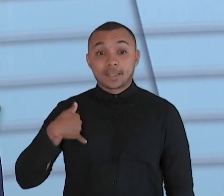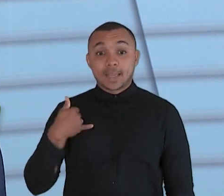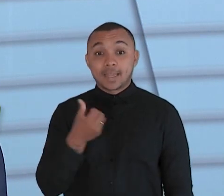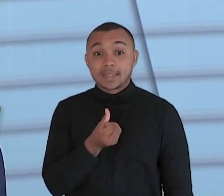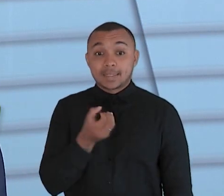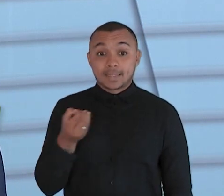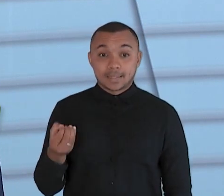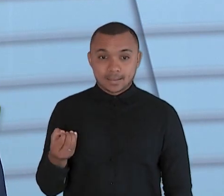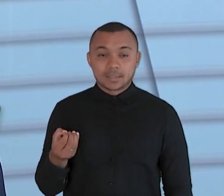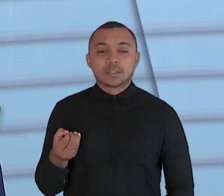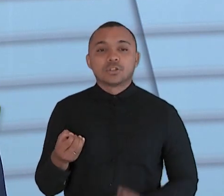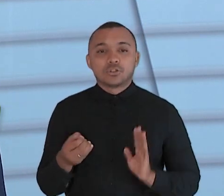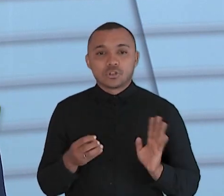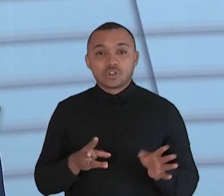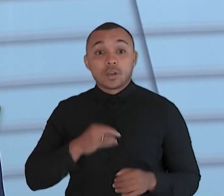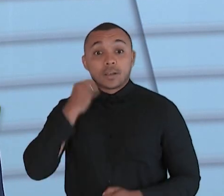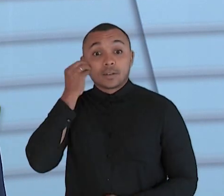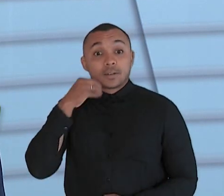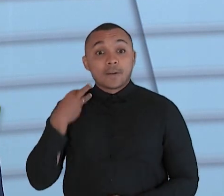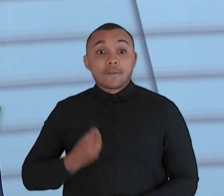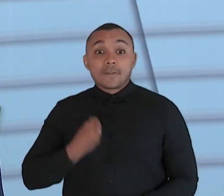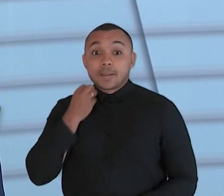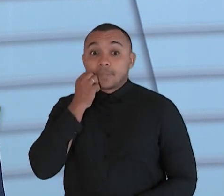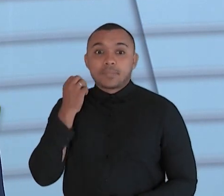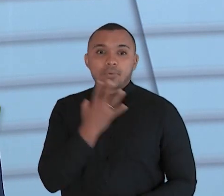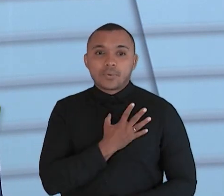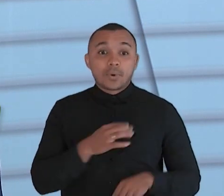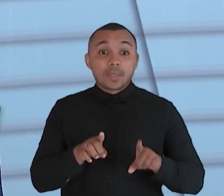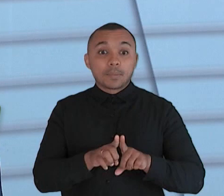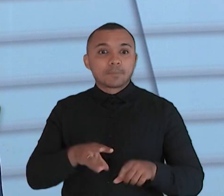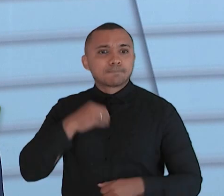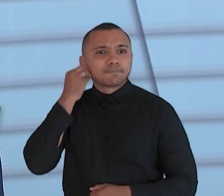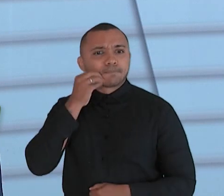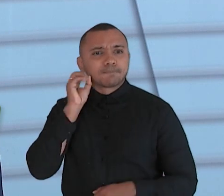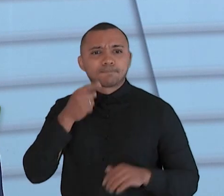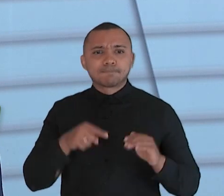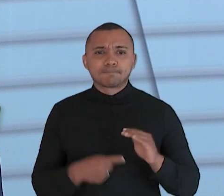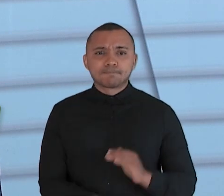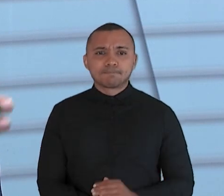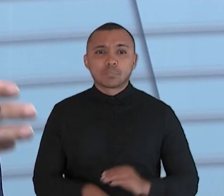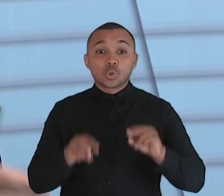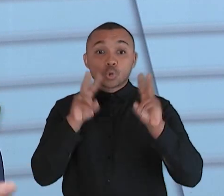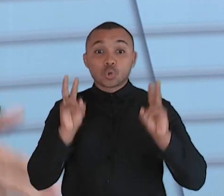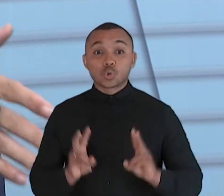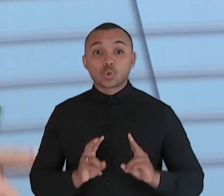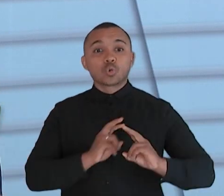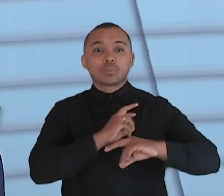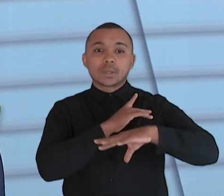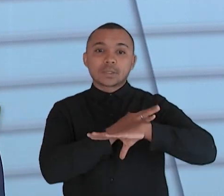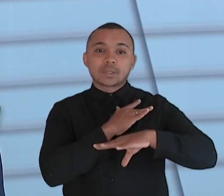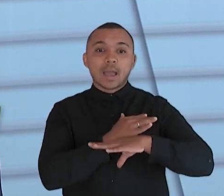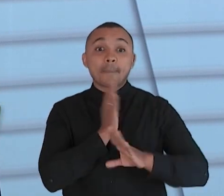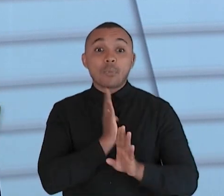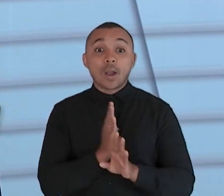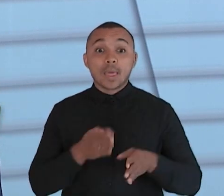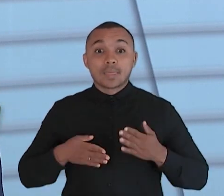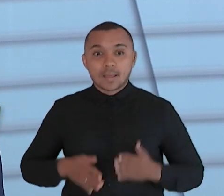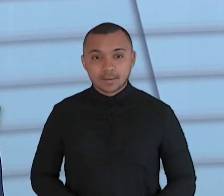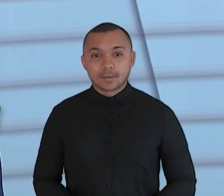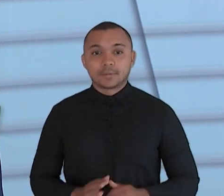Deus quiser. você tem uma experiência muito grande e um conhecimento muito profundo da cidade, tendo em vista que você nasceu aqui.